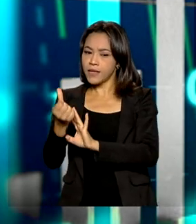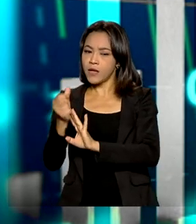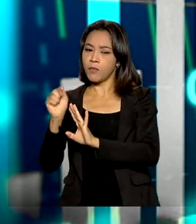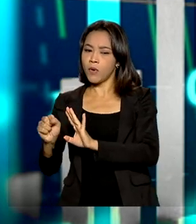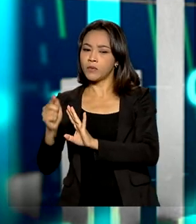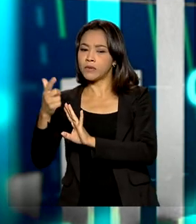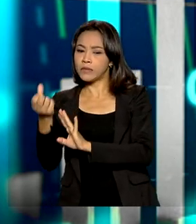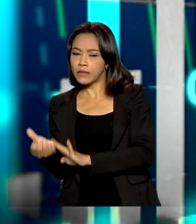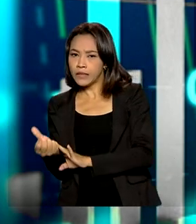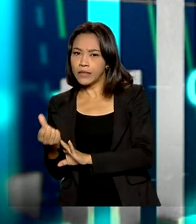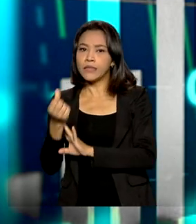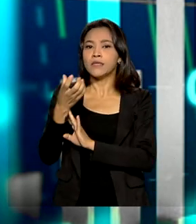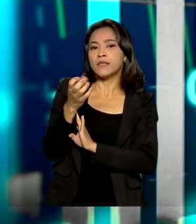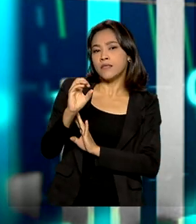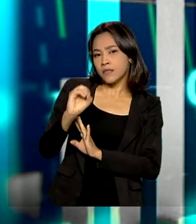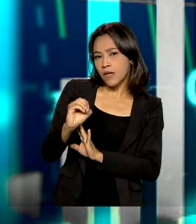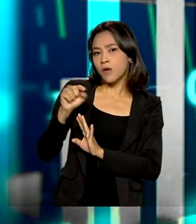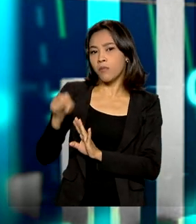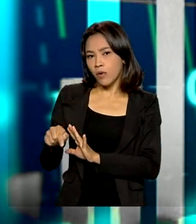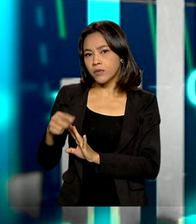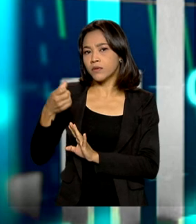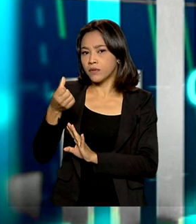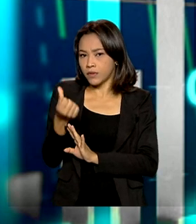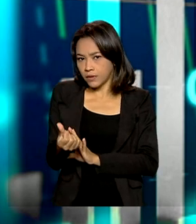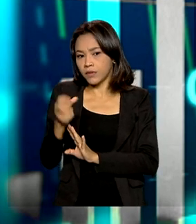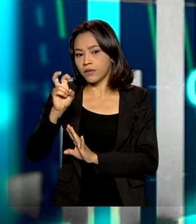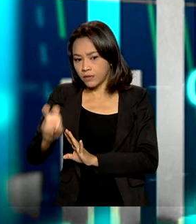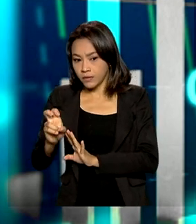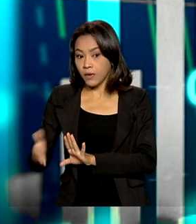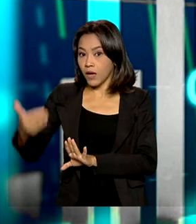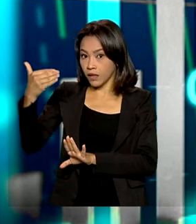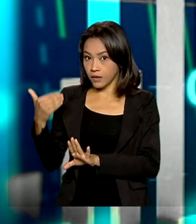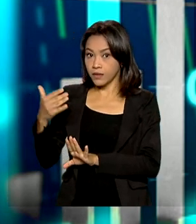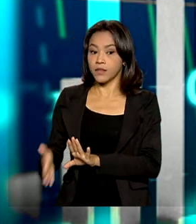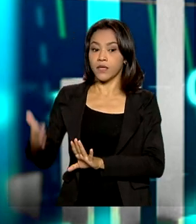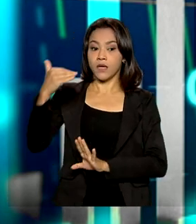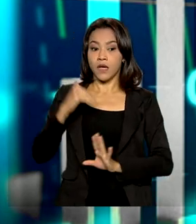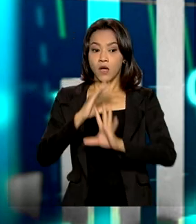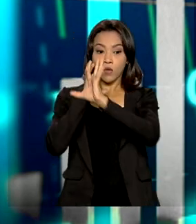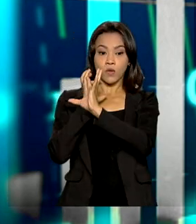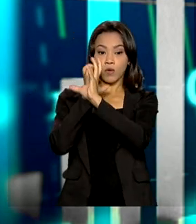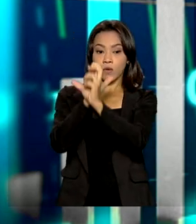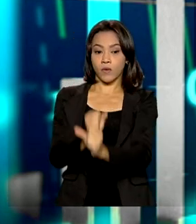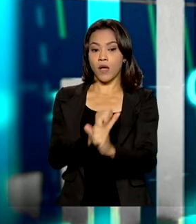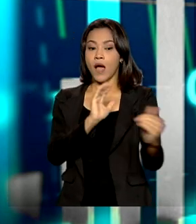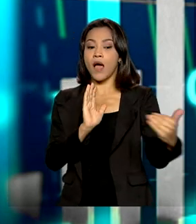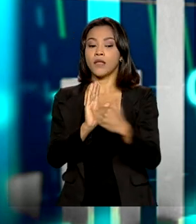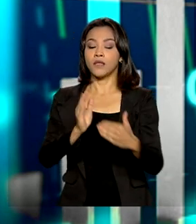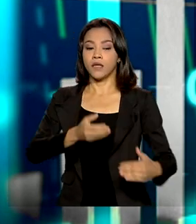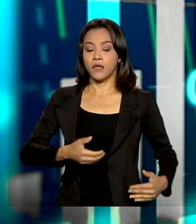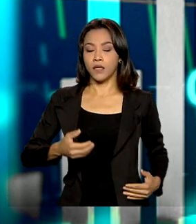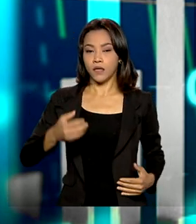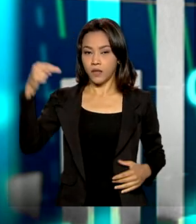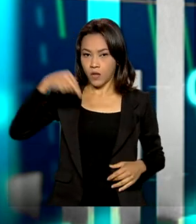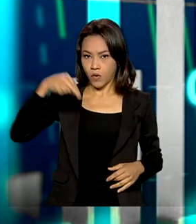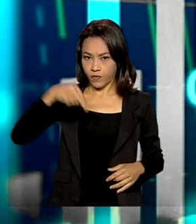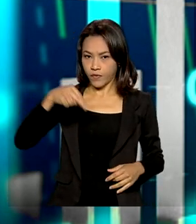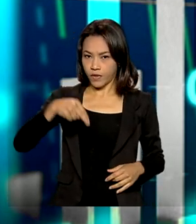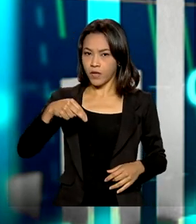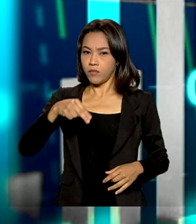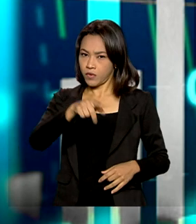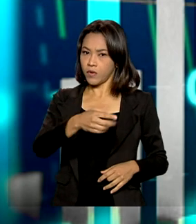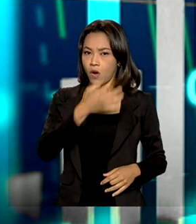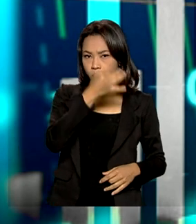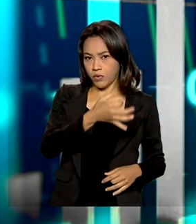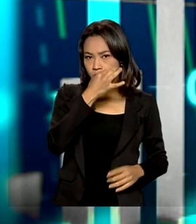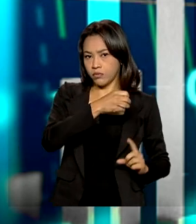0,65. No ano todo, do ano passado até novembro, no acumulado do ano até novembro, de acordo com essa estimativa do